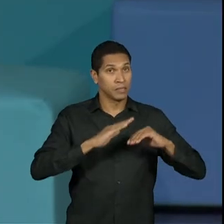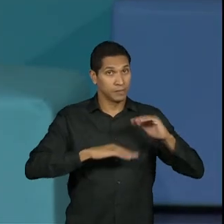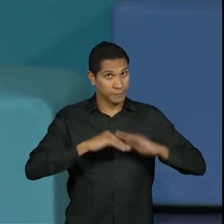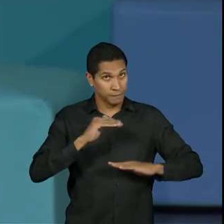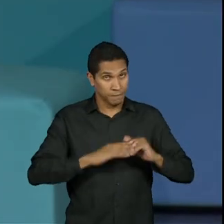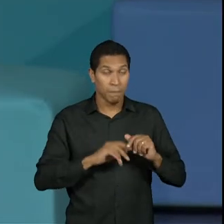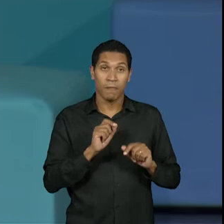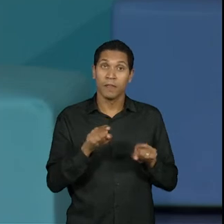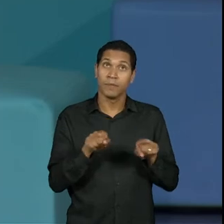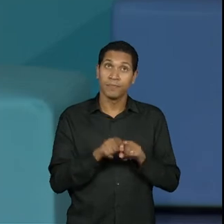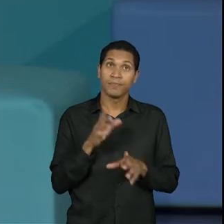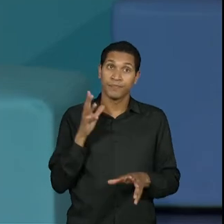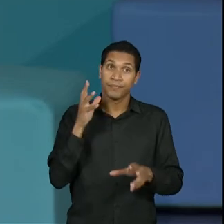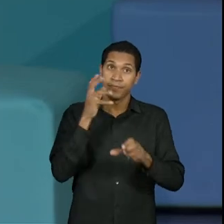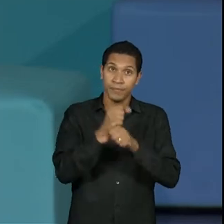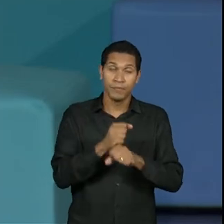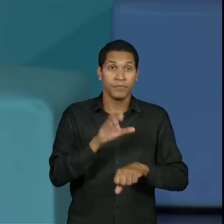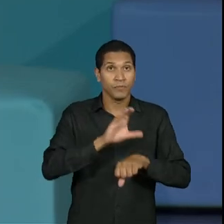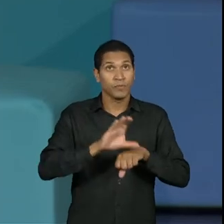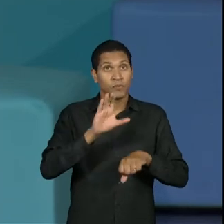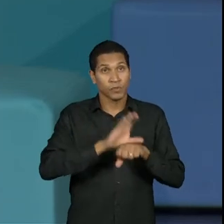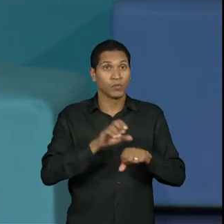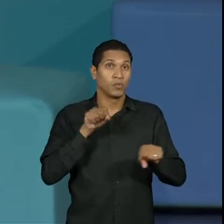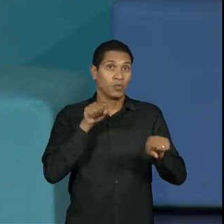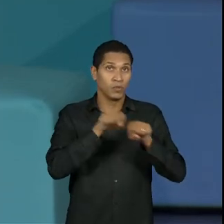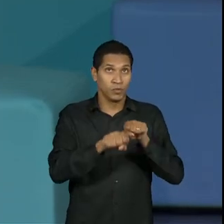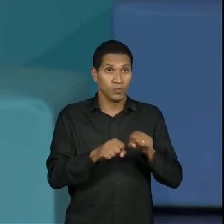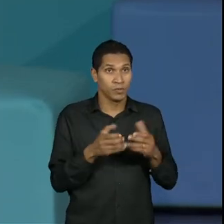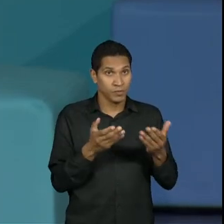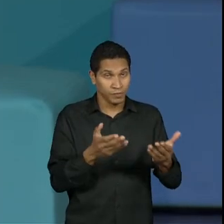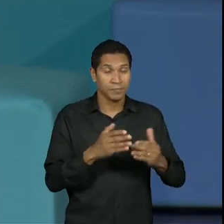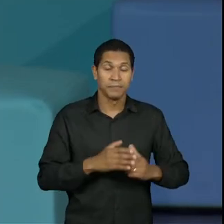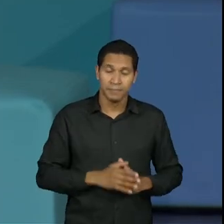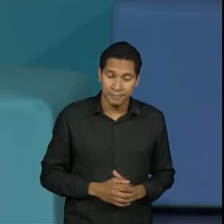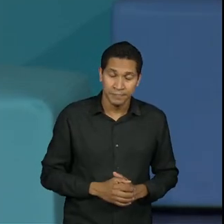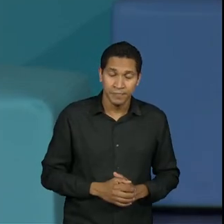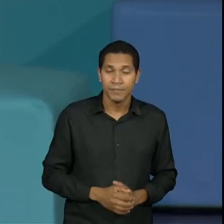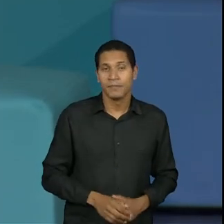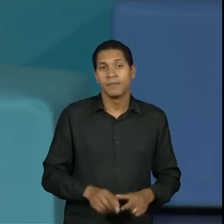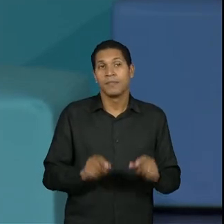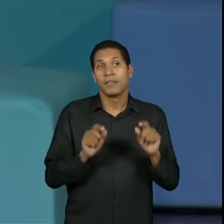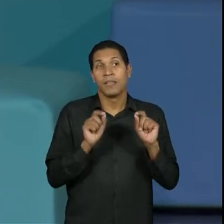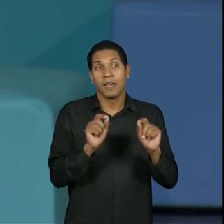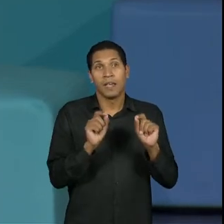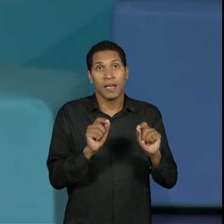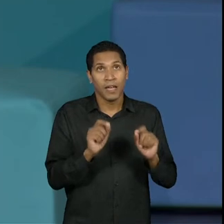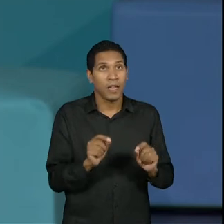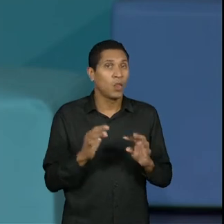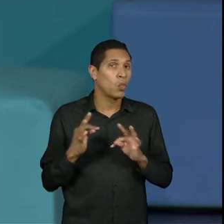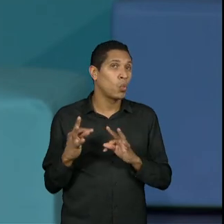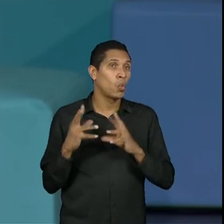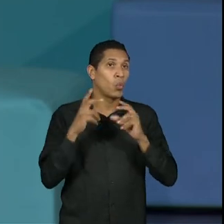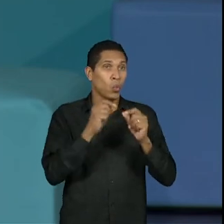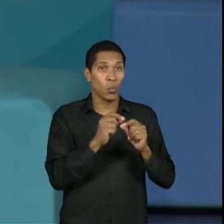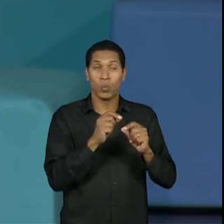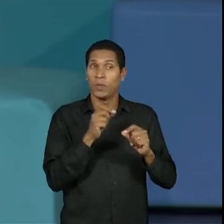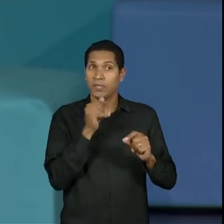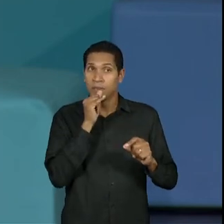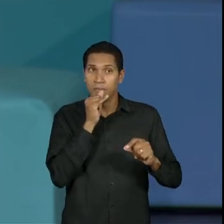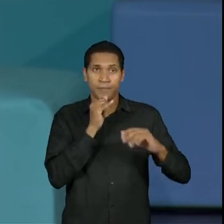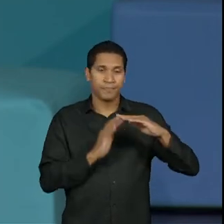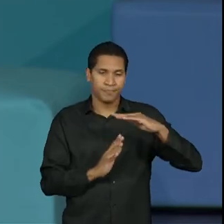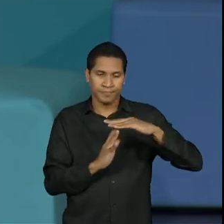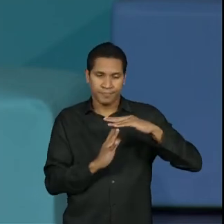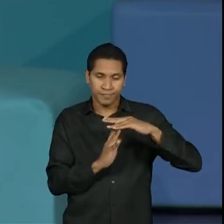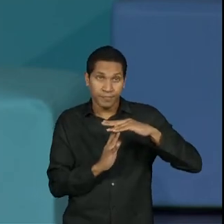da conclusão da sua formatura, da sua formação, assim por dizer. Então, aí ele vai, tudo que é CD não é